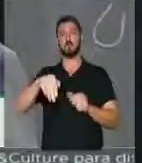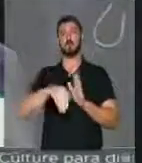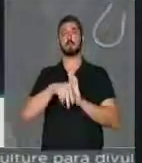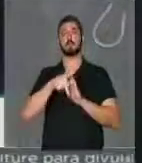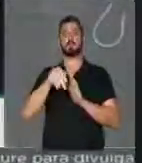seja votada.